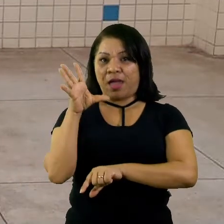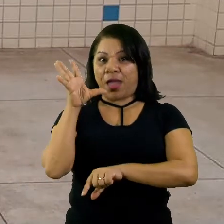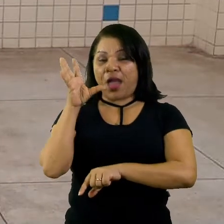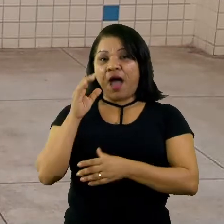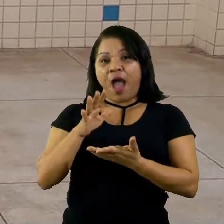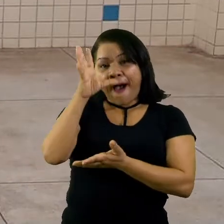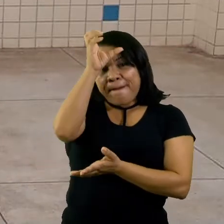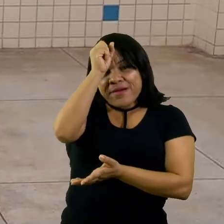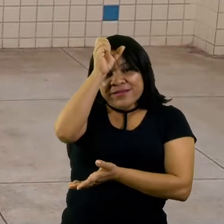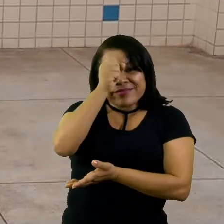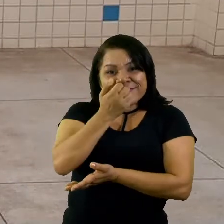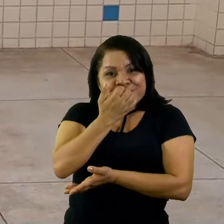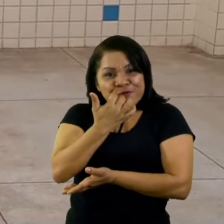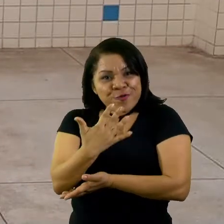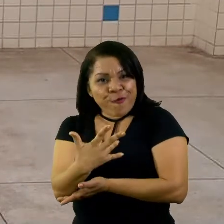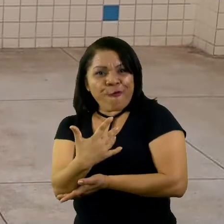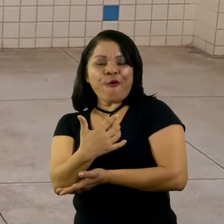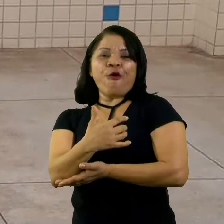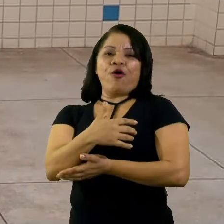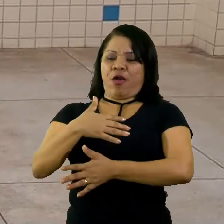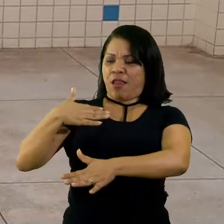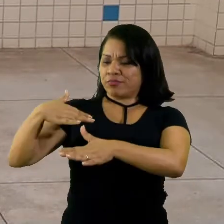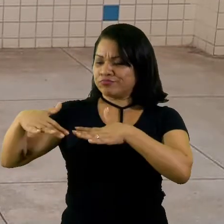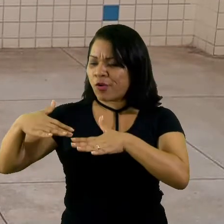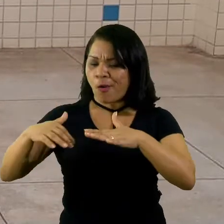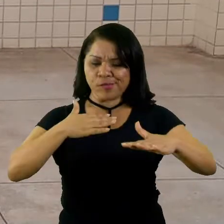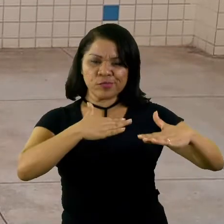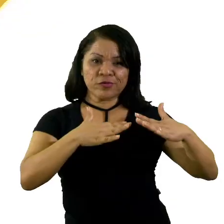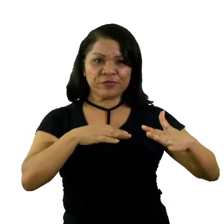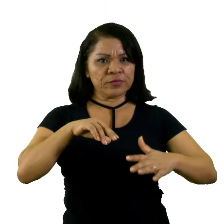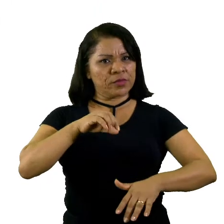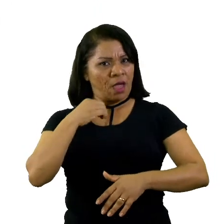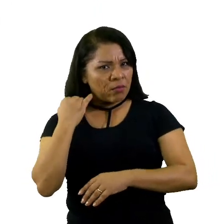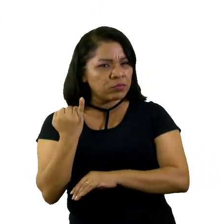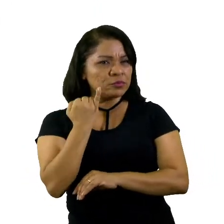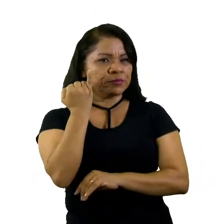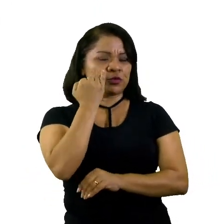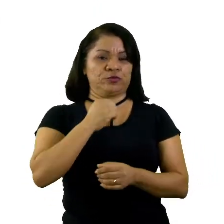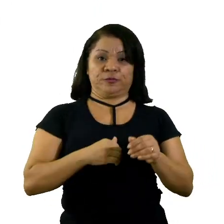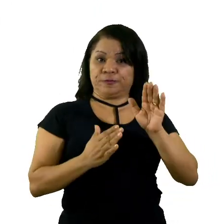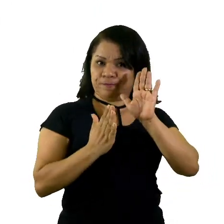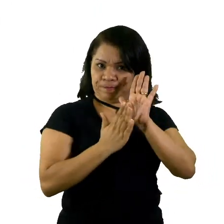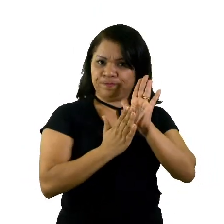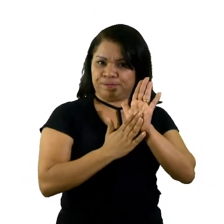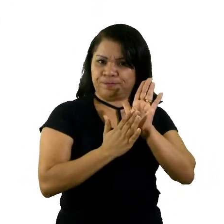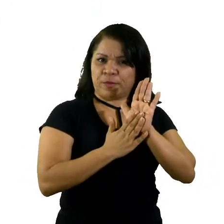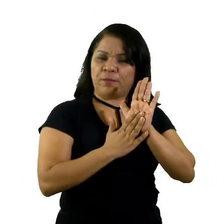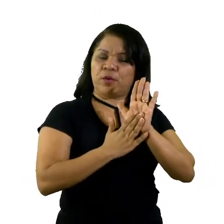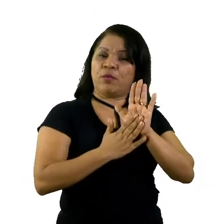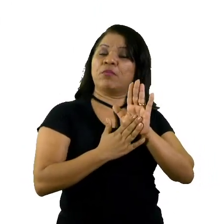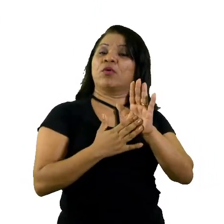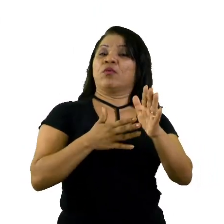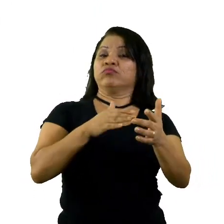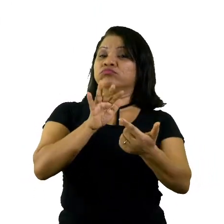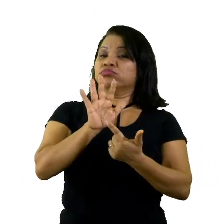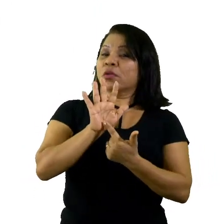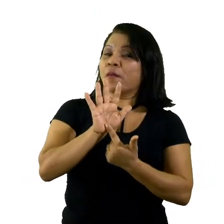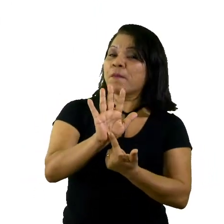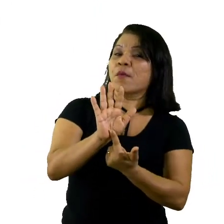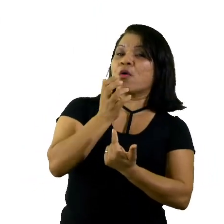movimentar. E isso é importante. Essas propostas proporcionarão às crianças